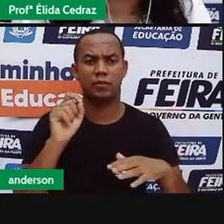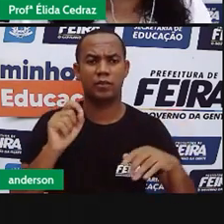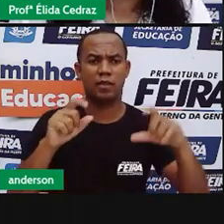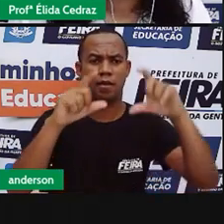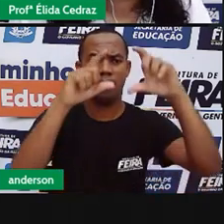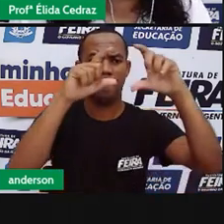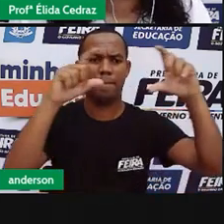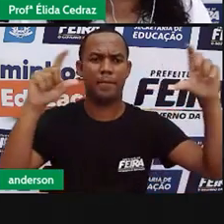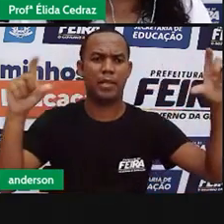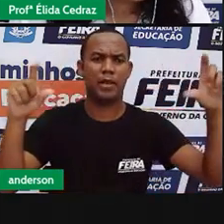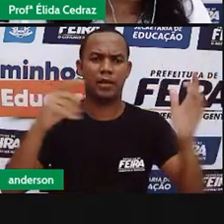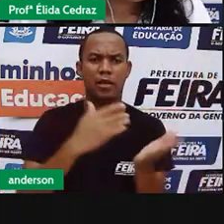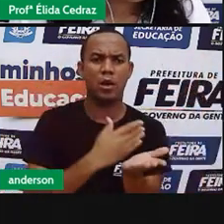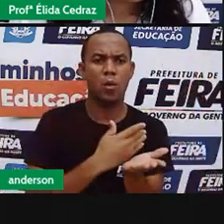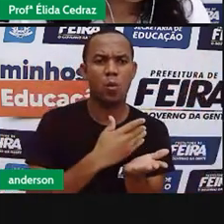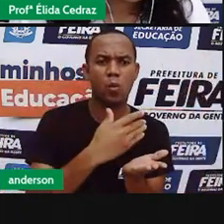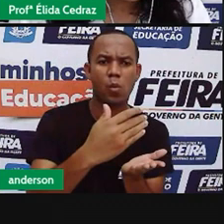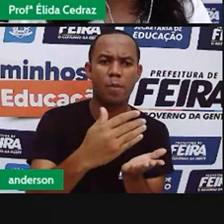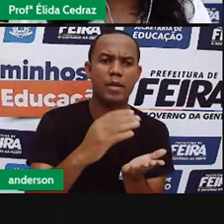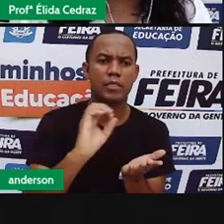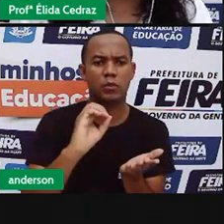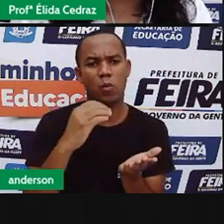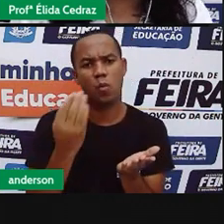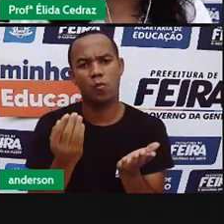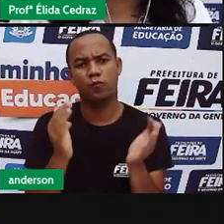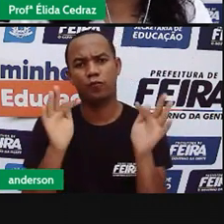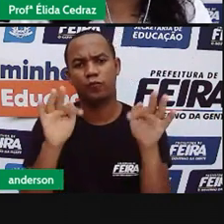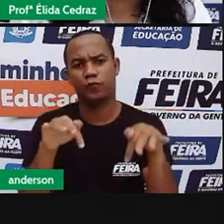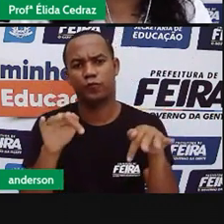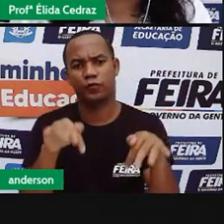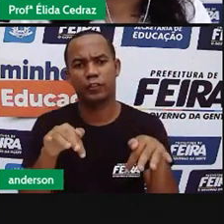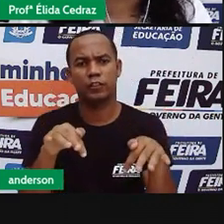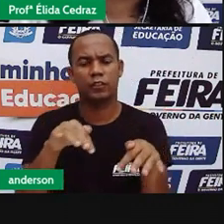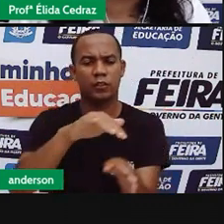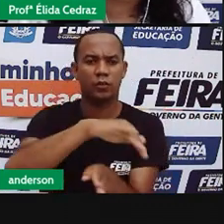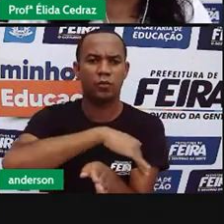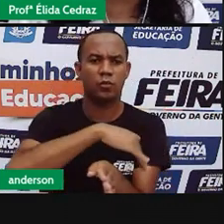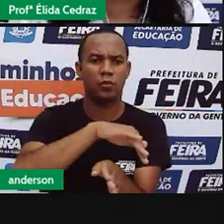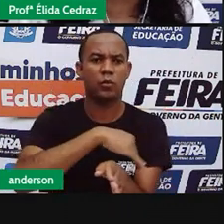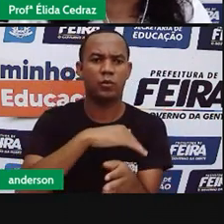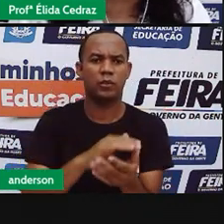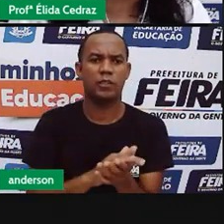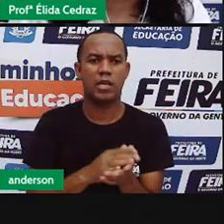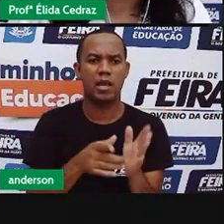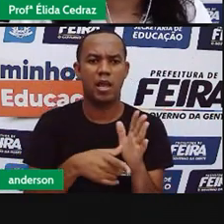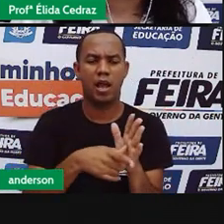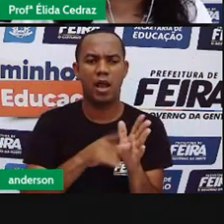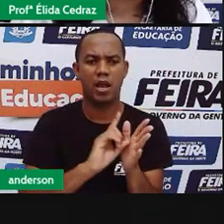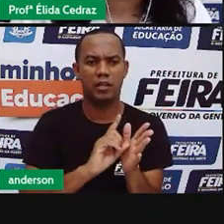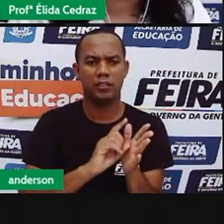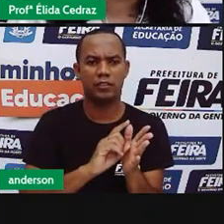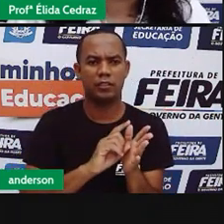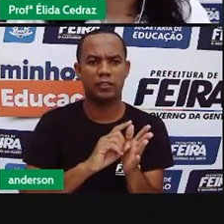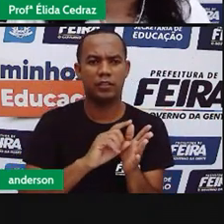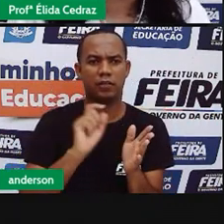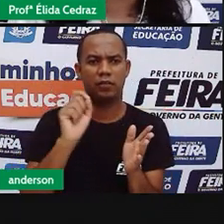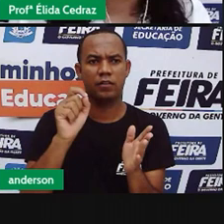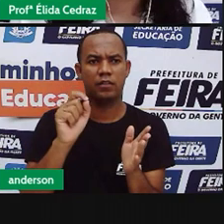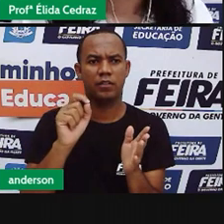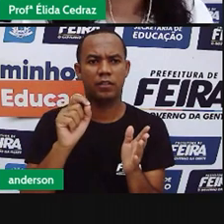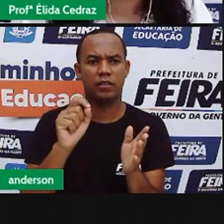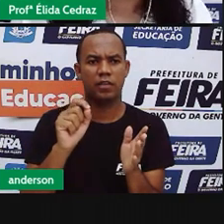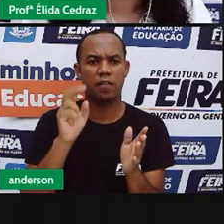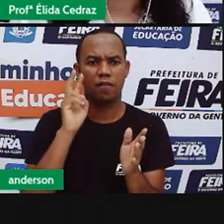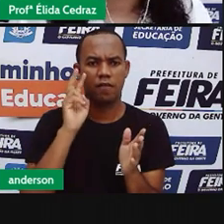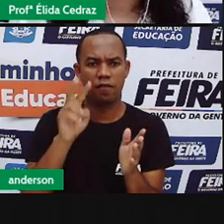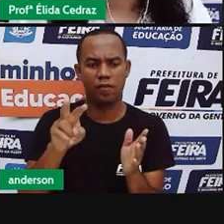início ou no final da rua. Então, antes da gente acionar a prefeitura, falando que não tem a placa,